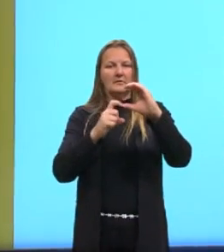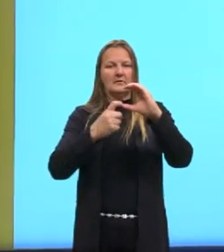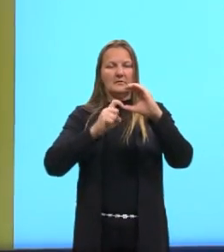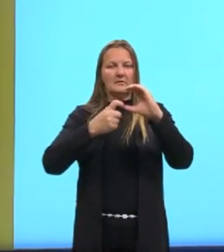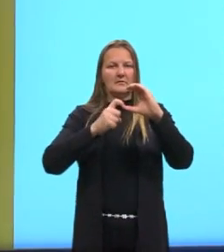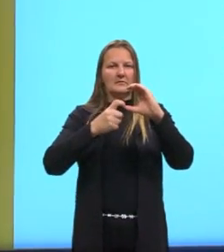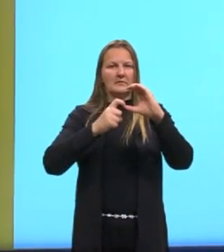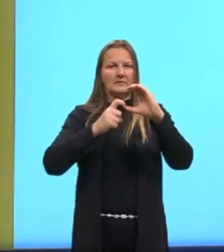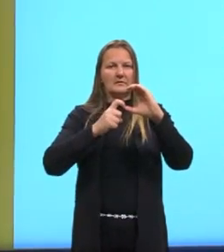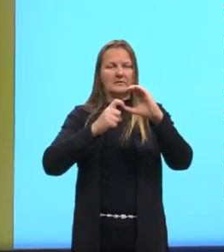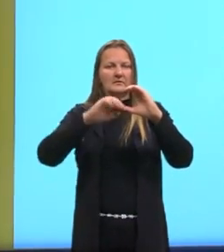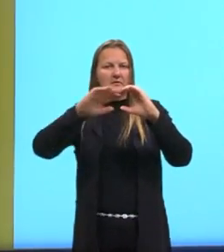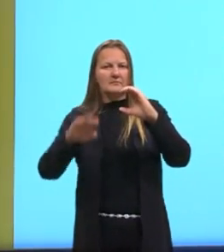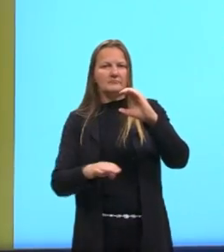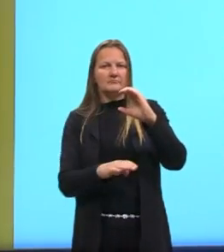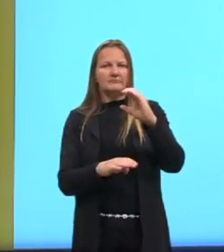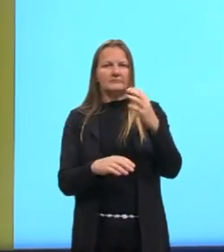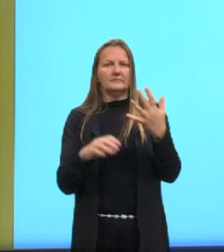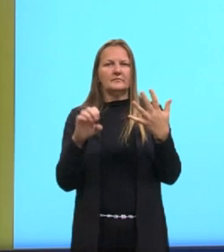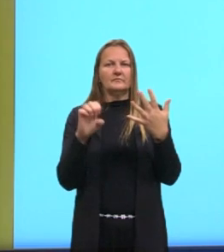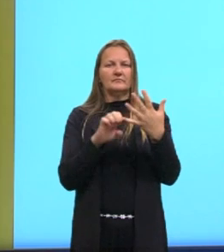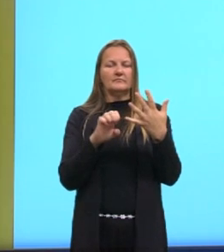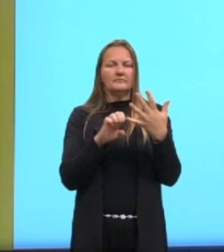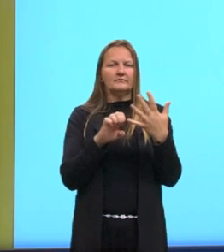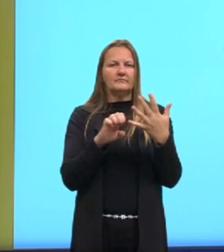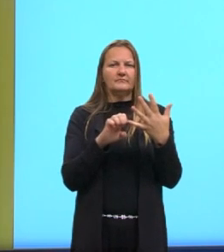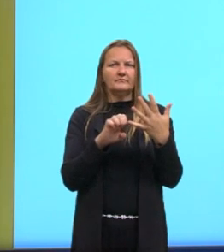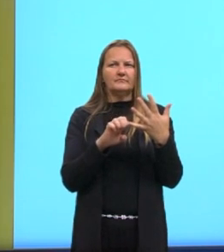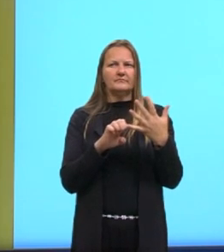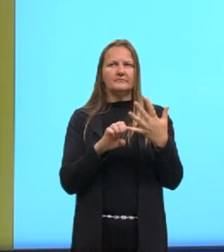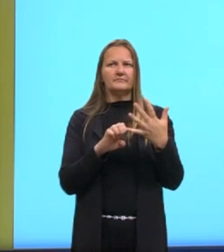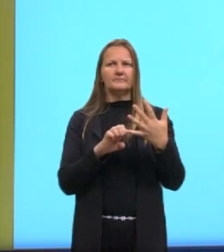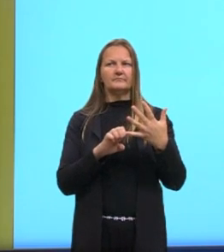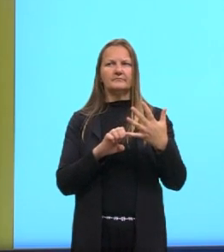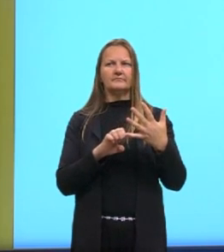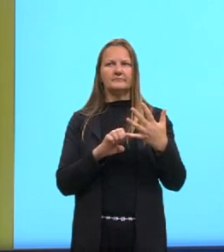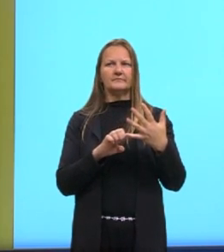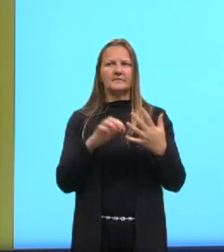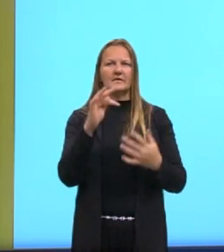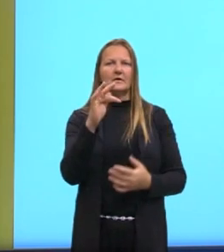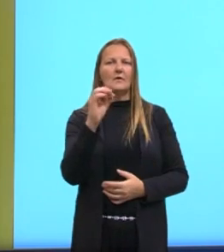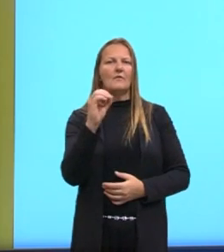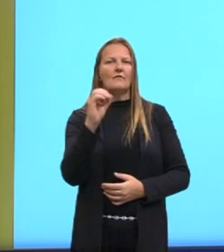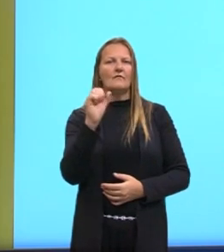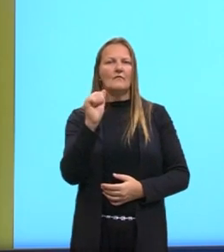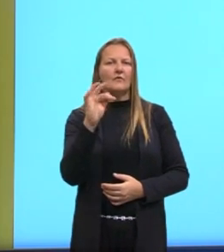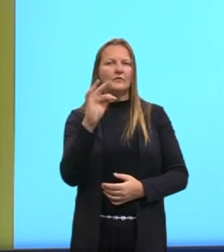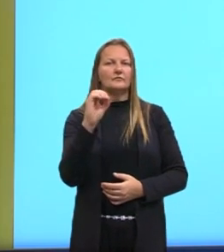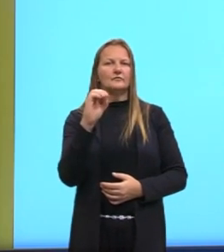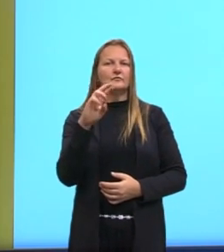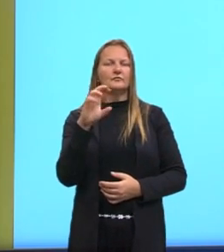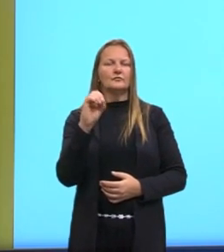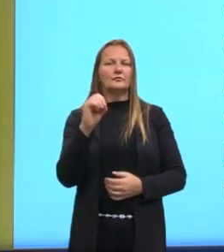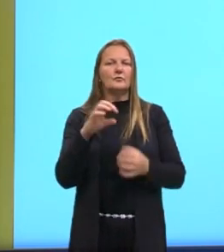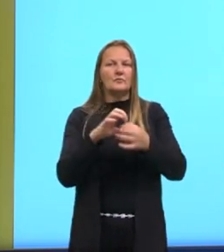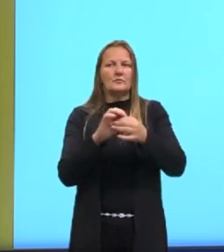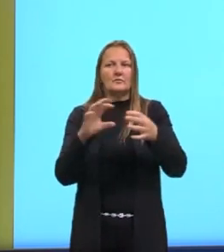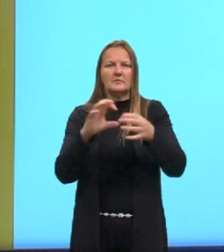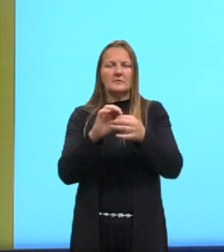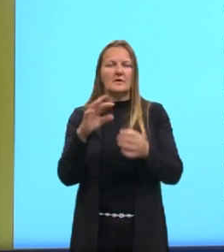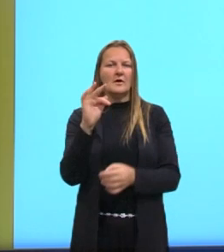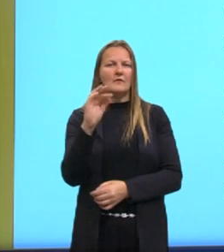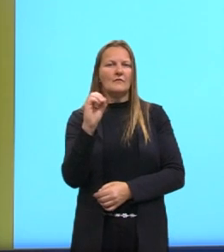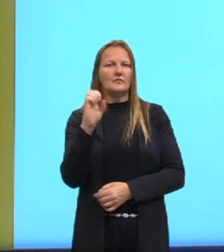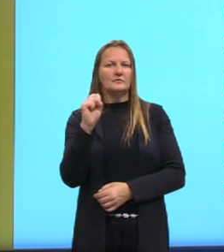abaixo dos sedimentos? Letra E. Fósforo devido à liberação dos fosfatos